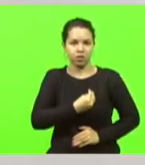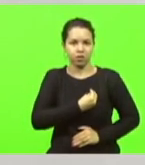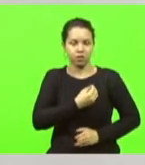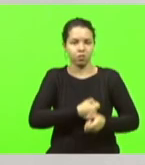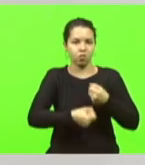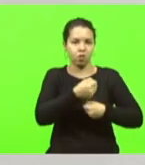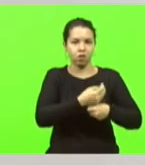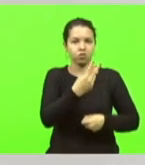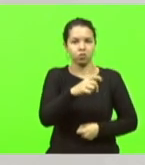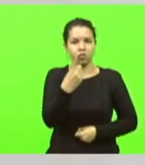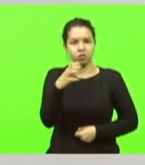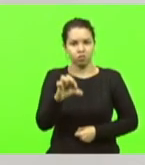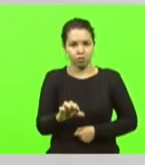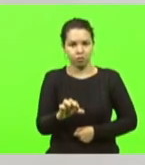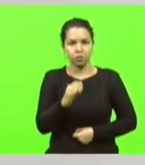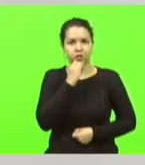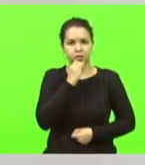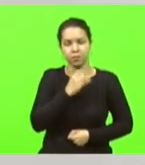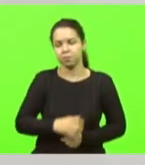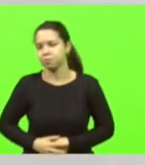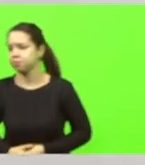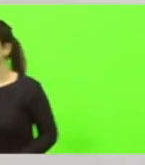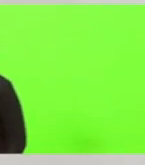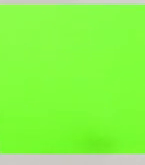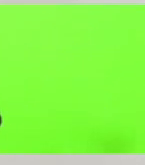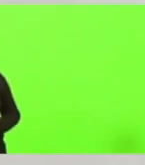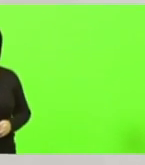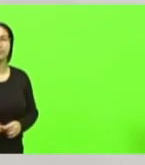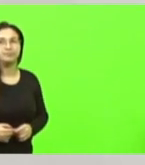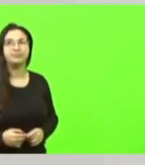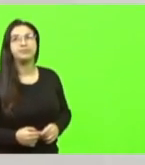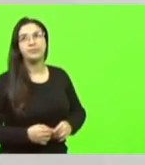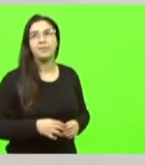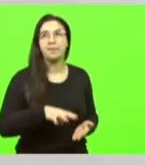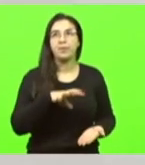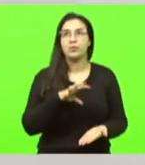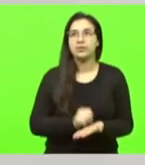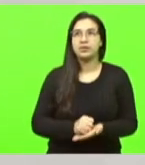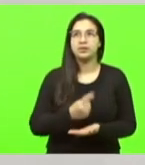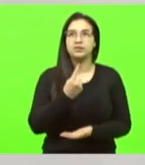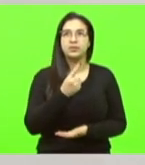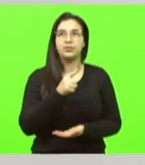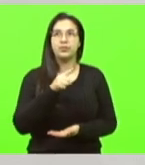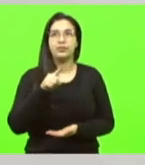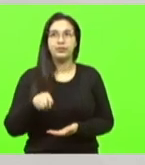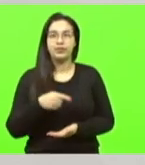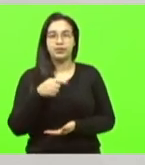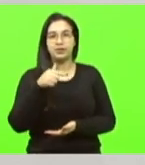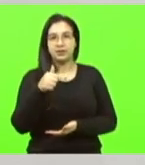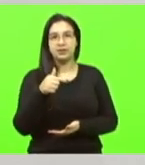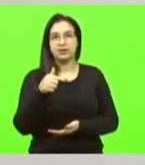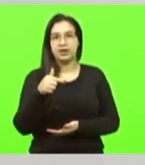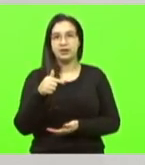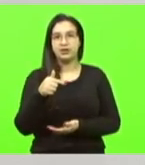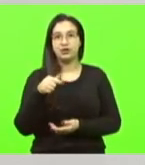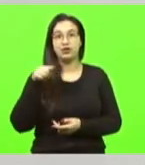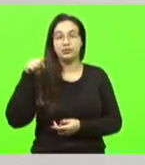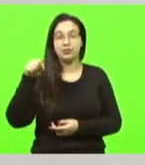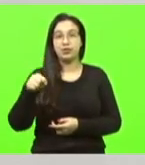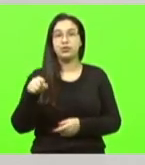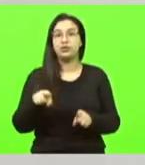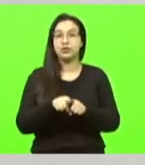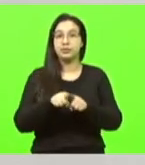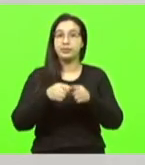exemplo, houve a contratação de 5,7 milhões de unidades com 4,3 milhões de unidades entregues,